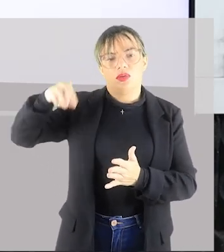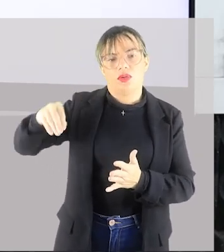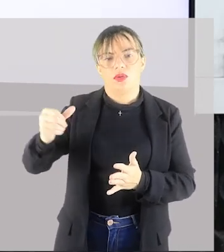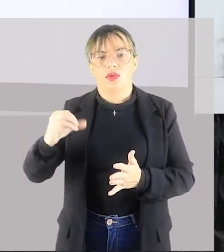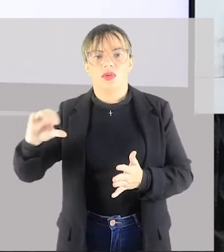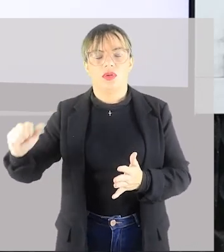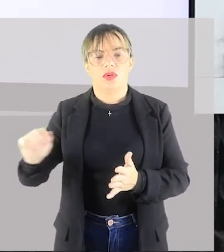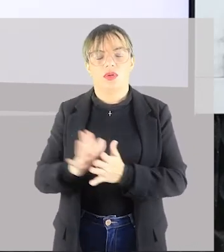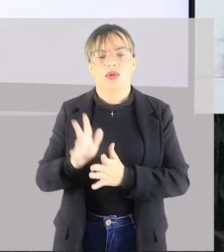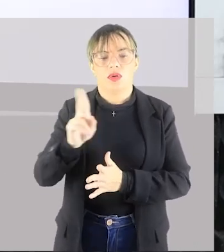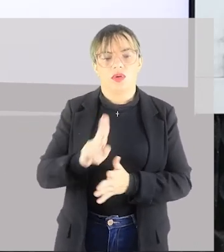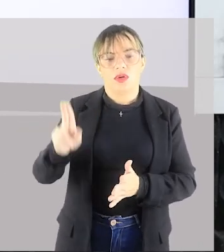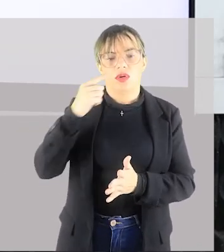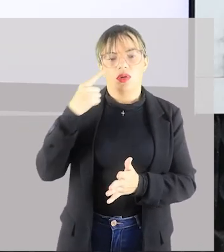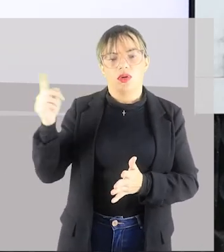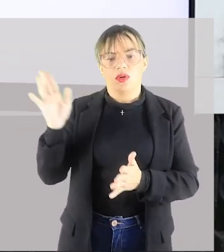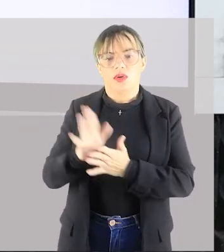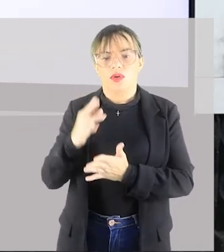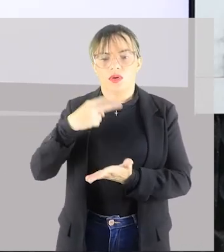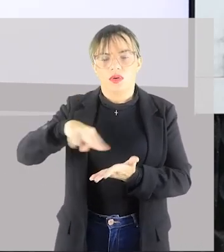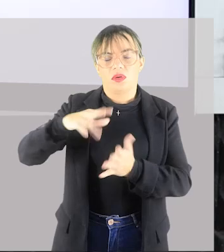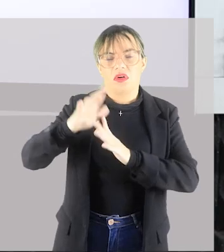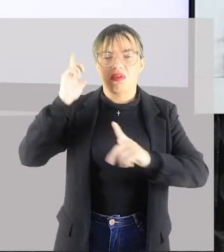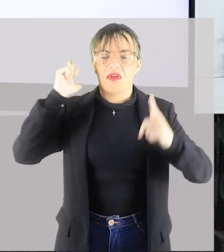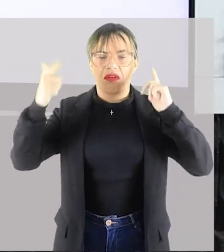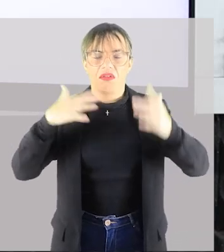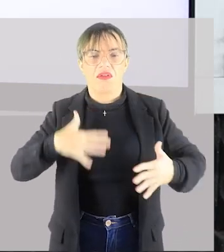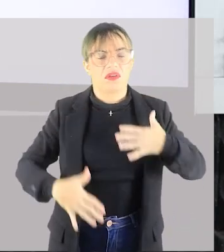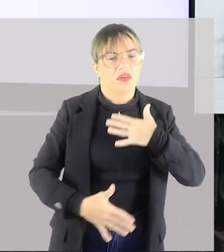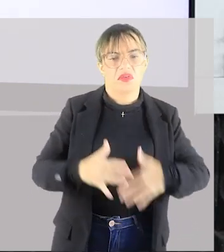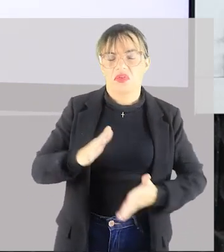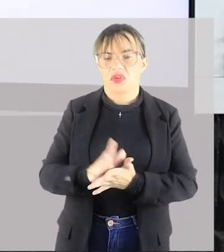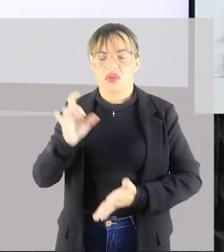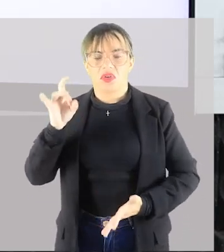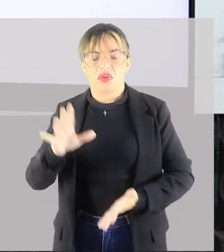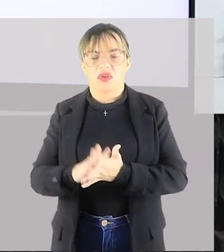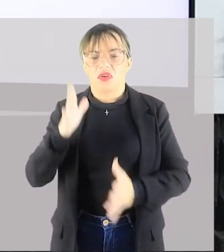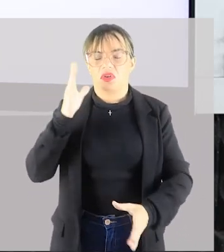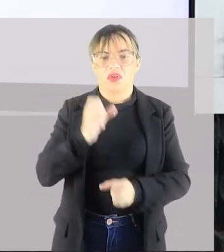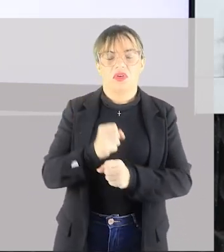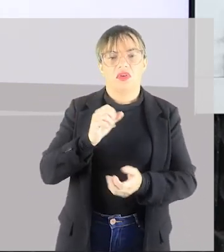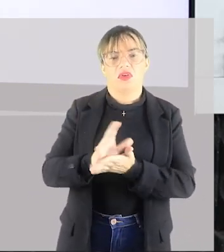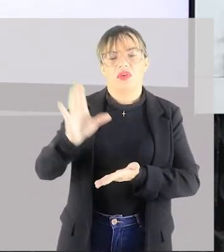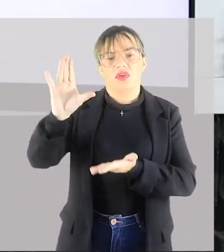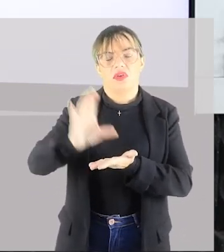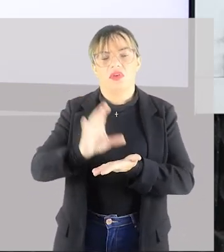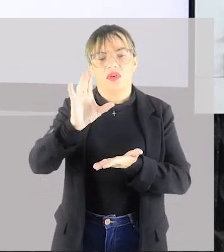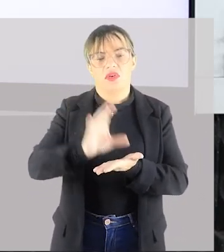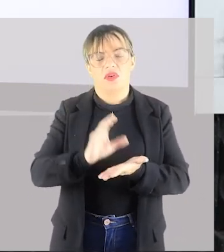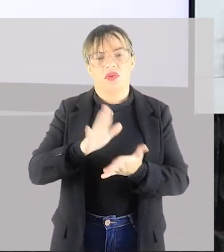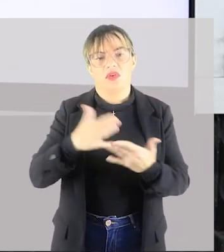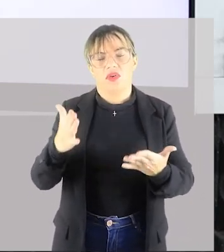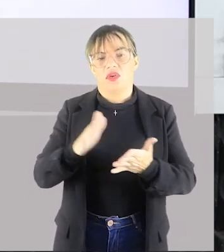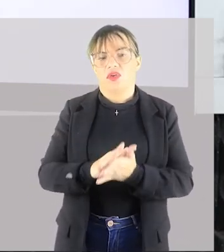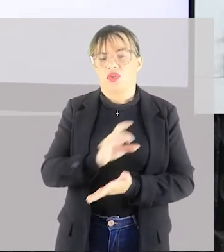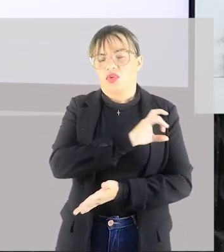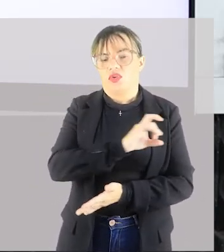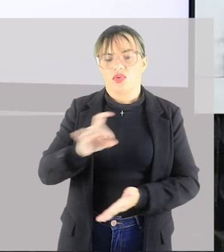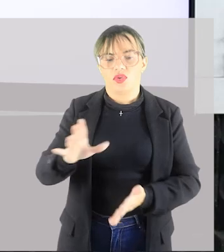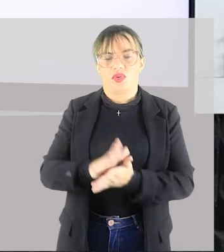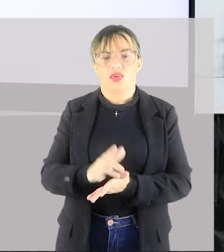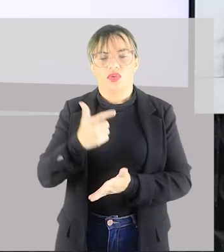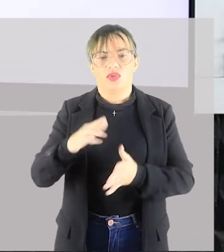o uso da dança apenas como forma de entretenimento, apenas como forma de um produto a ser consumido,